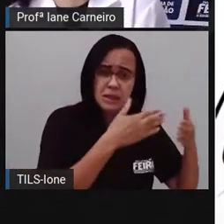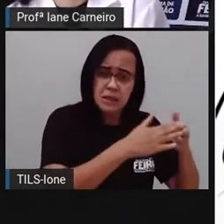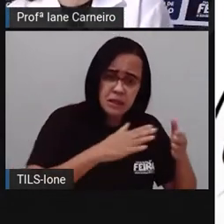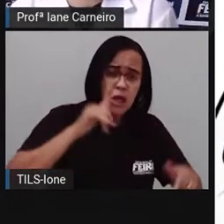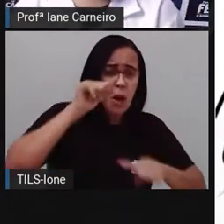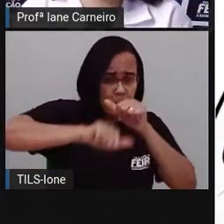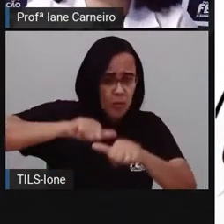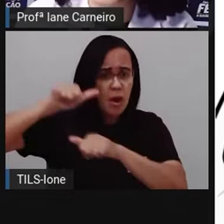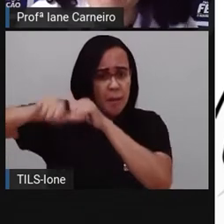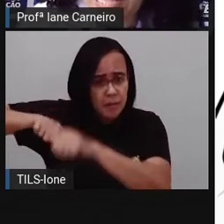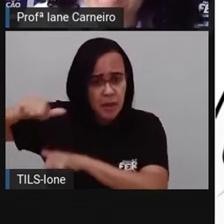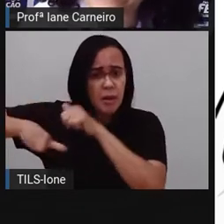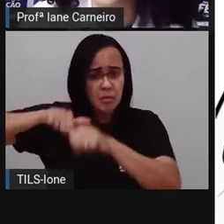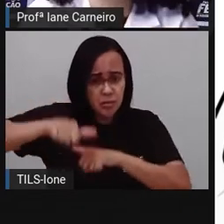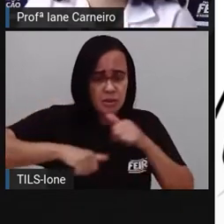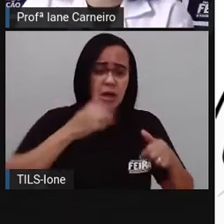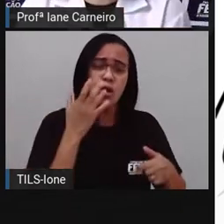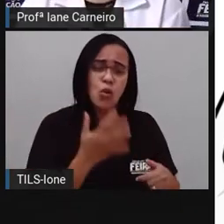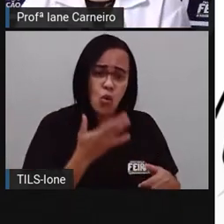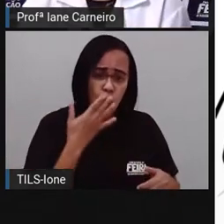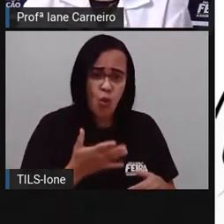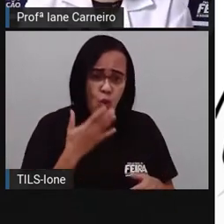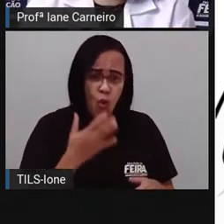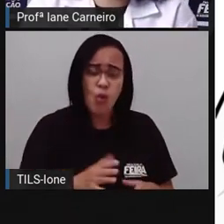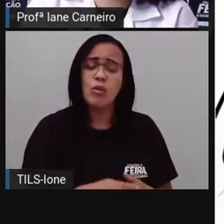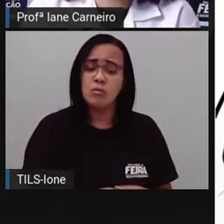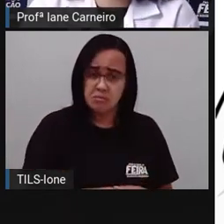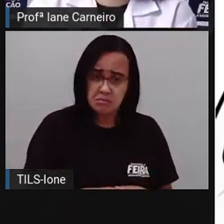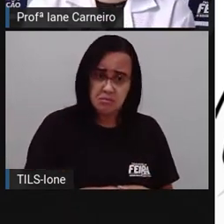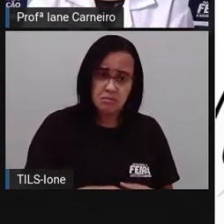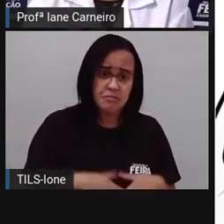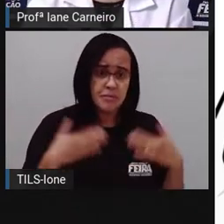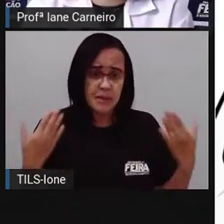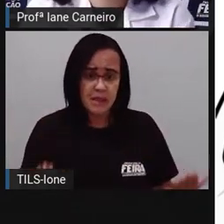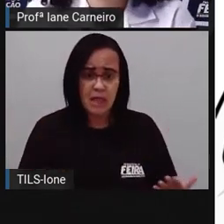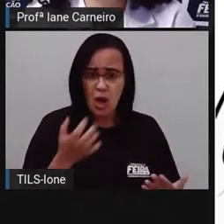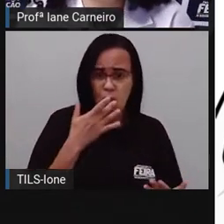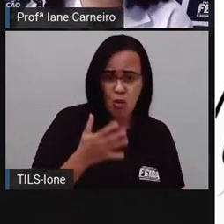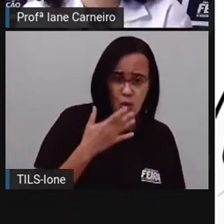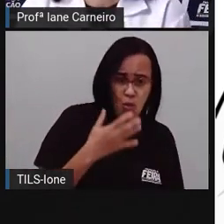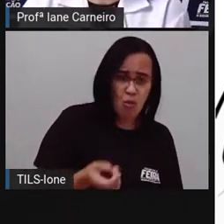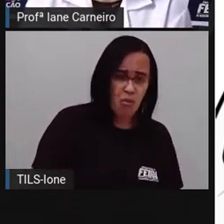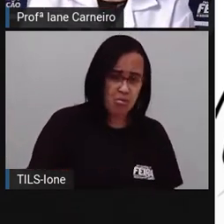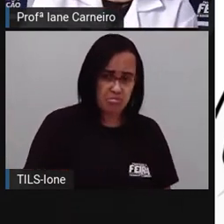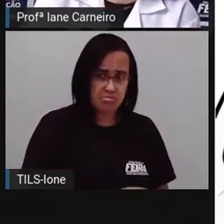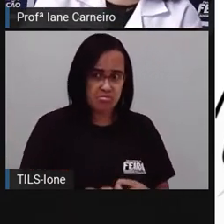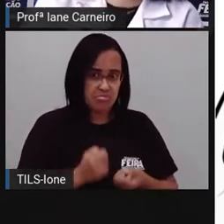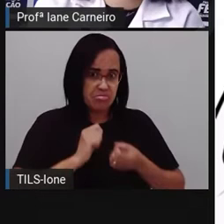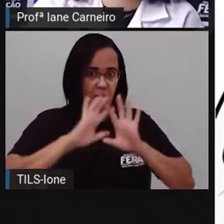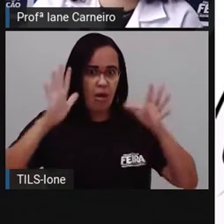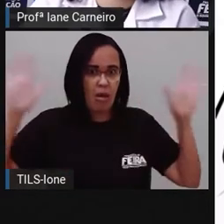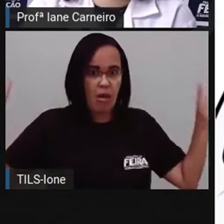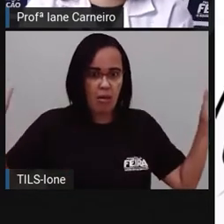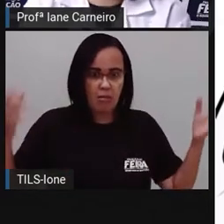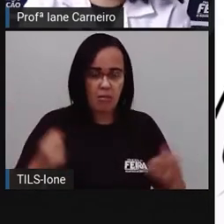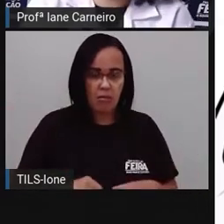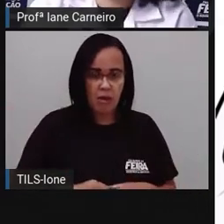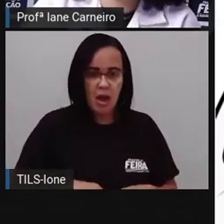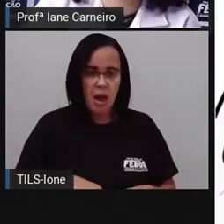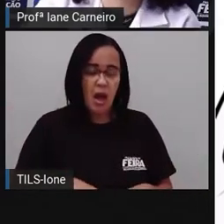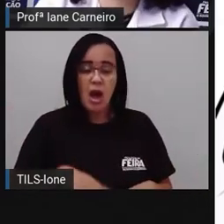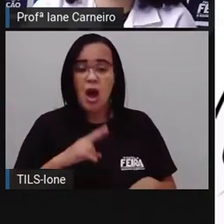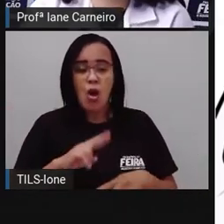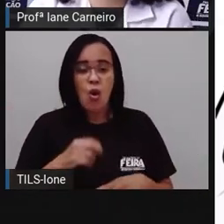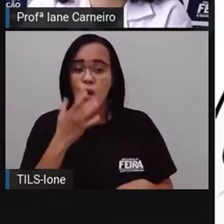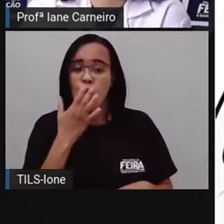mudar para uma cor mais avançada, o outro dizia que uma cor era muito escandalosa, que a cor que ele estava era o